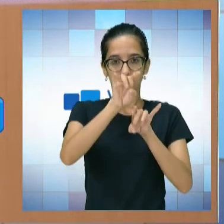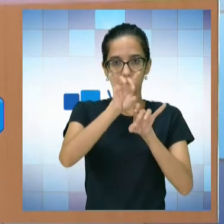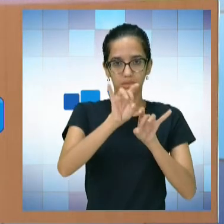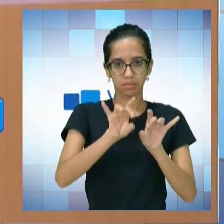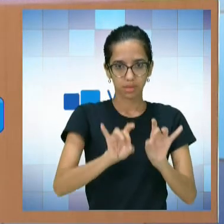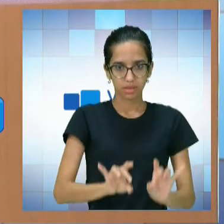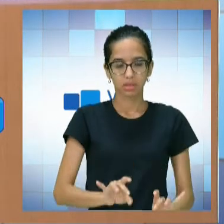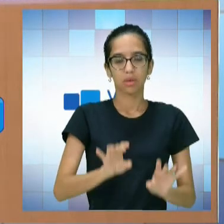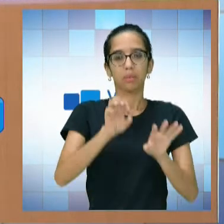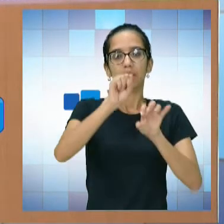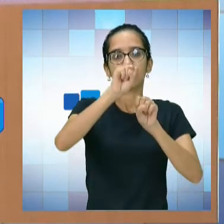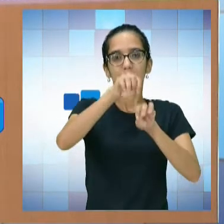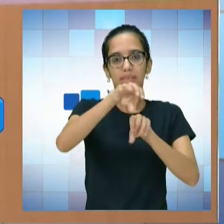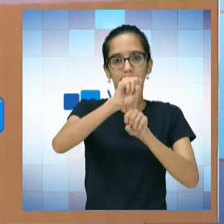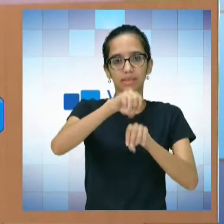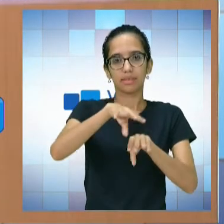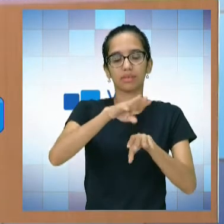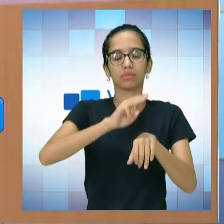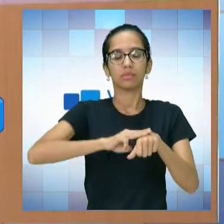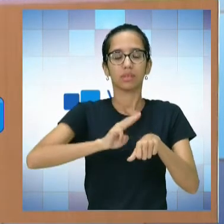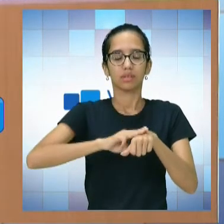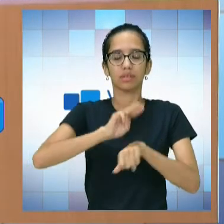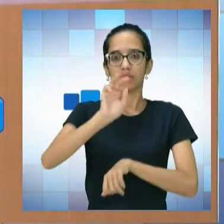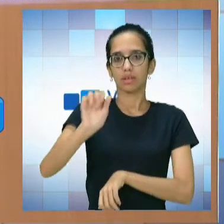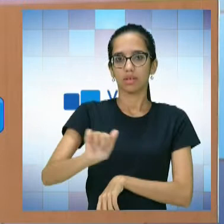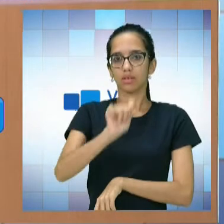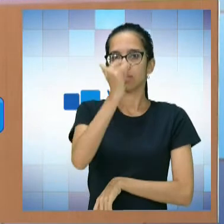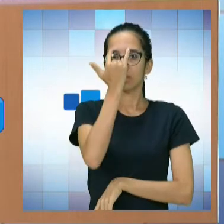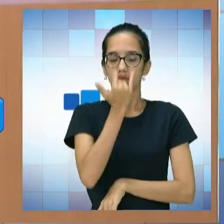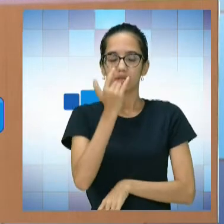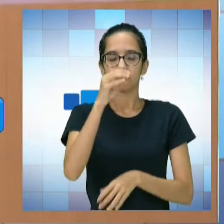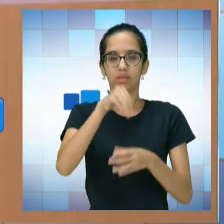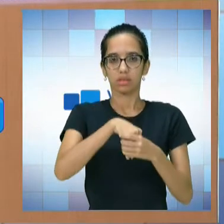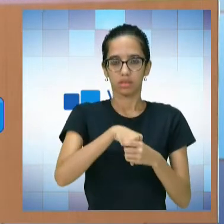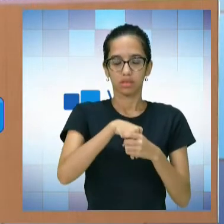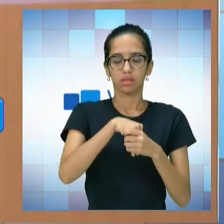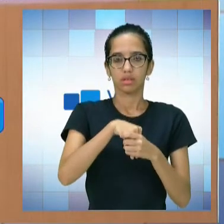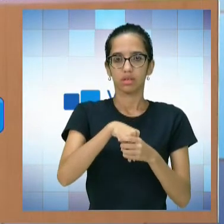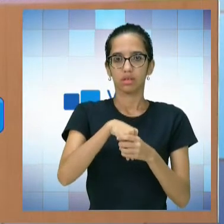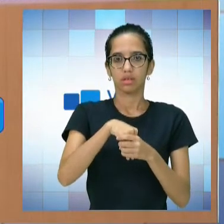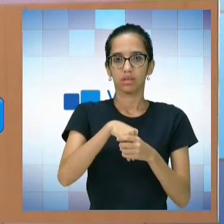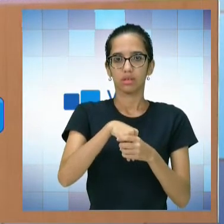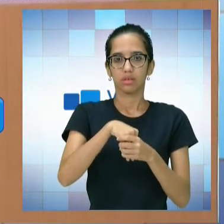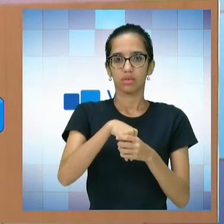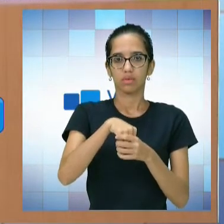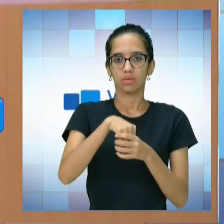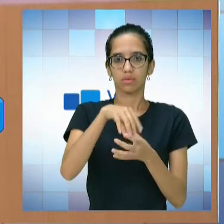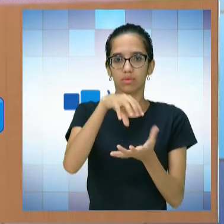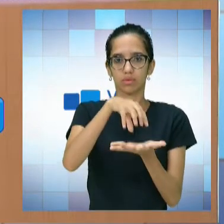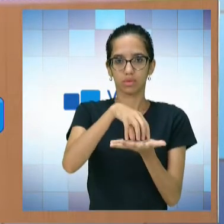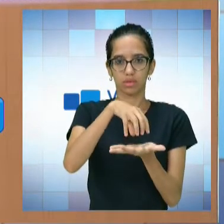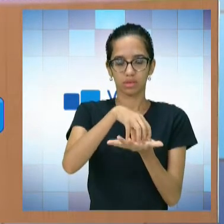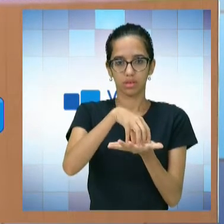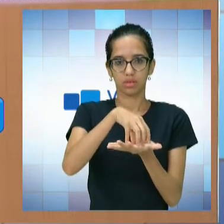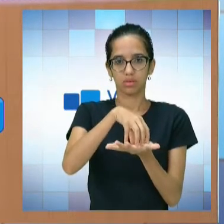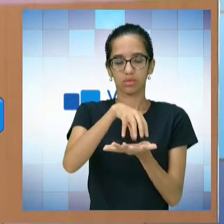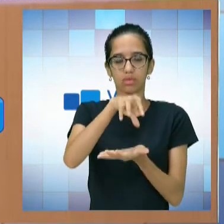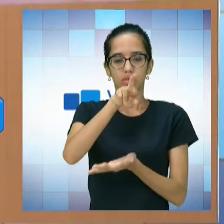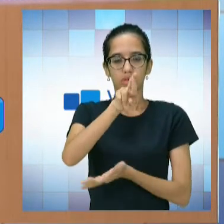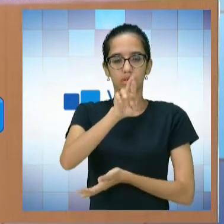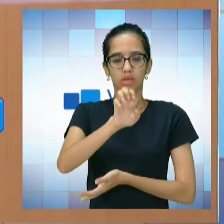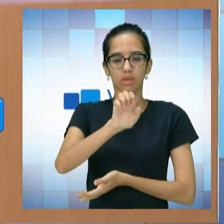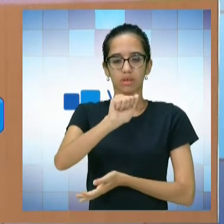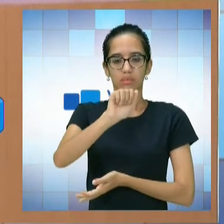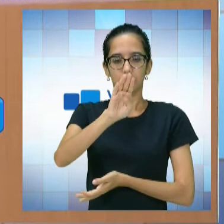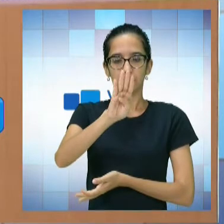estrutura da ASEP, da Associação de Cegos do Piauí, mas precisamente no Centro de Habilitação e Reabilitação para Cegos.